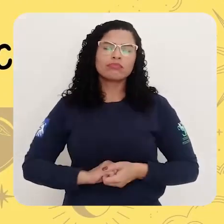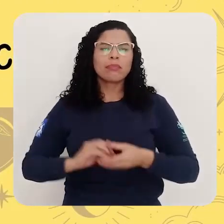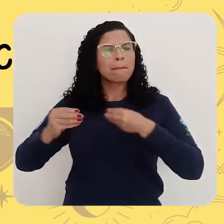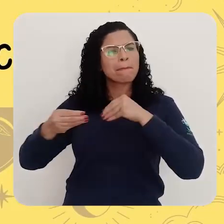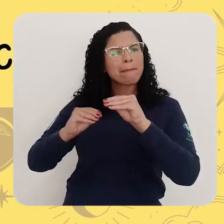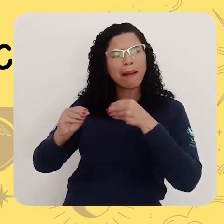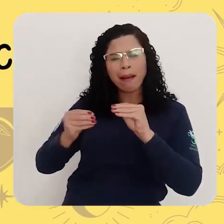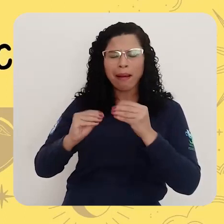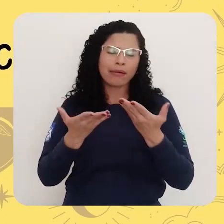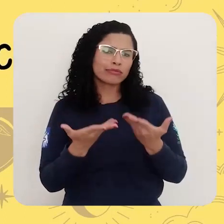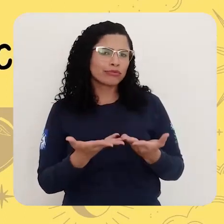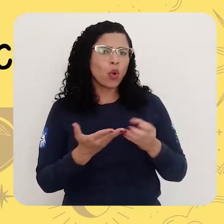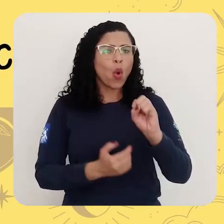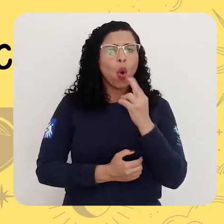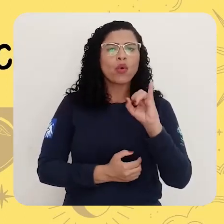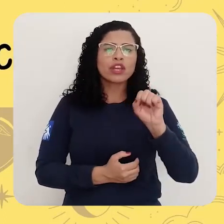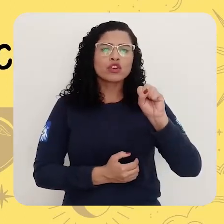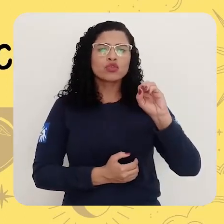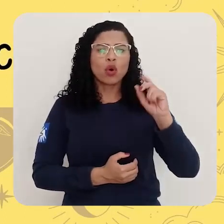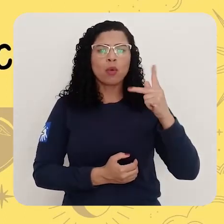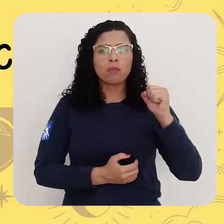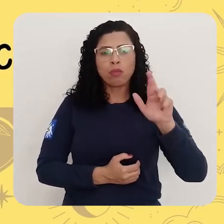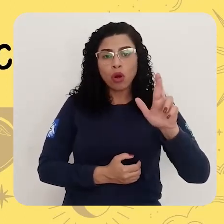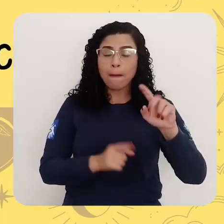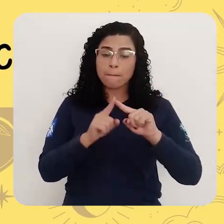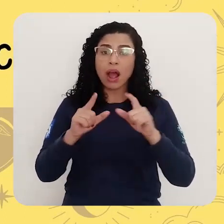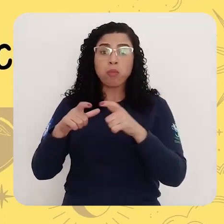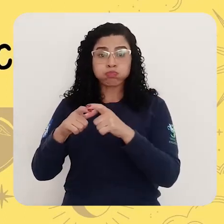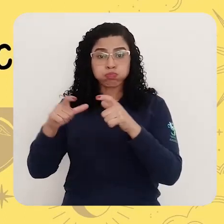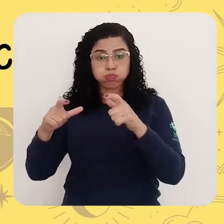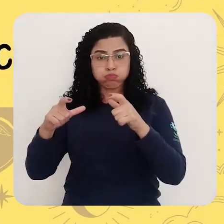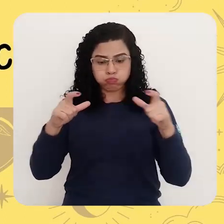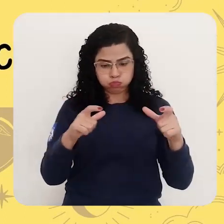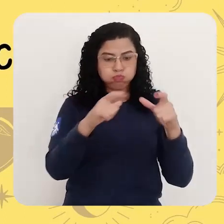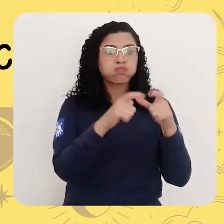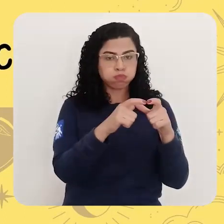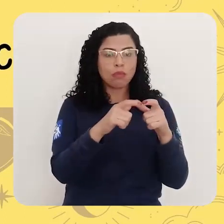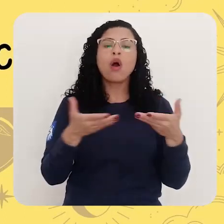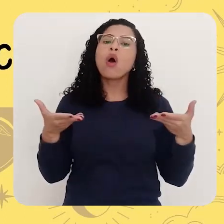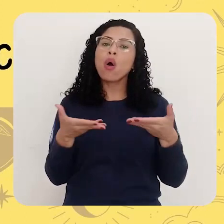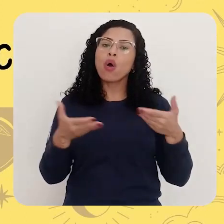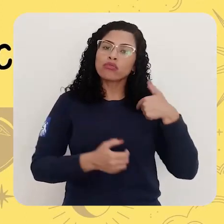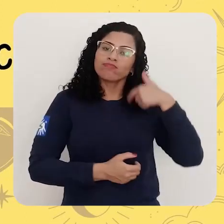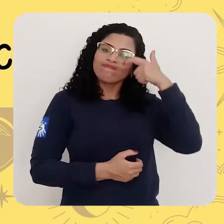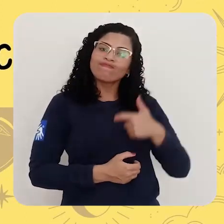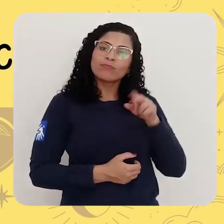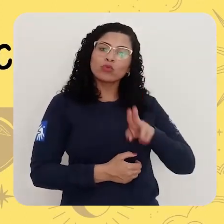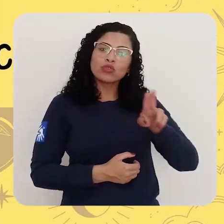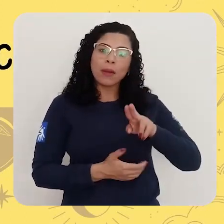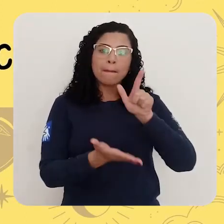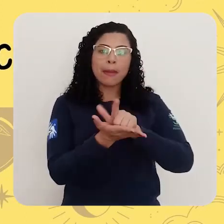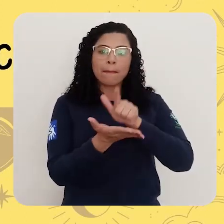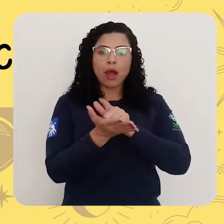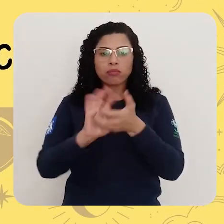de borracha ou outro material. Só que uma delas tem que ficar maior que a outra, tá bom? No caso aqui de hoje, eu utilizei